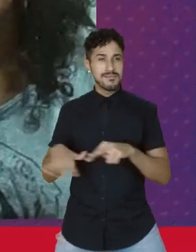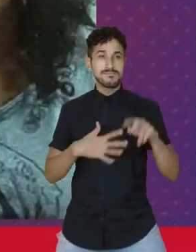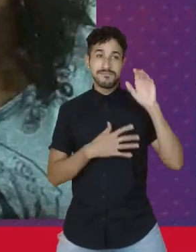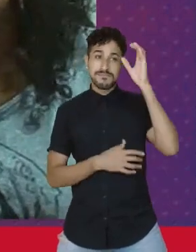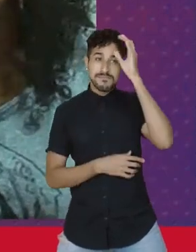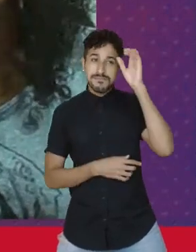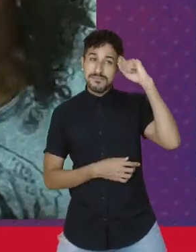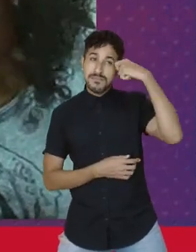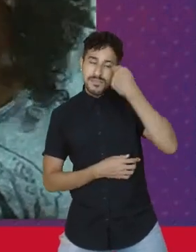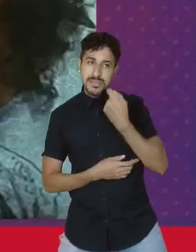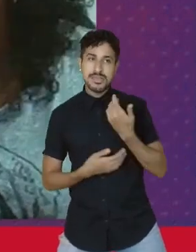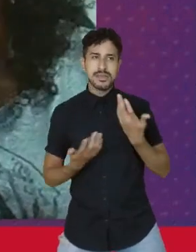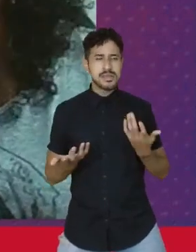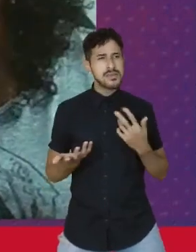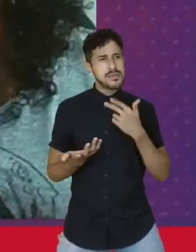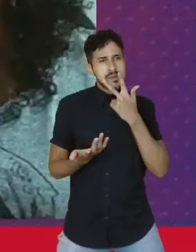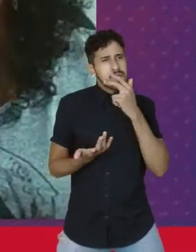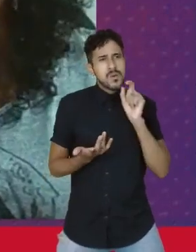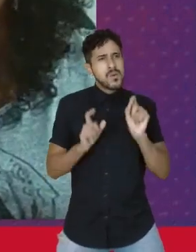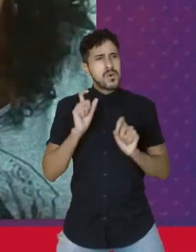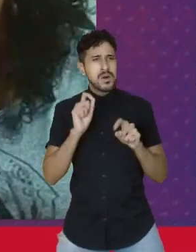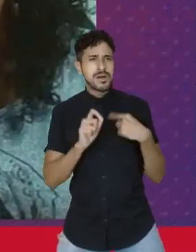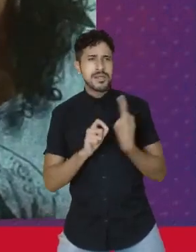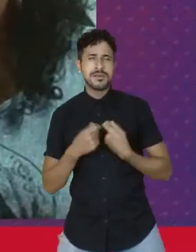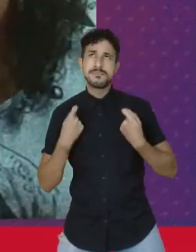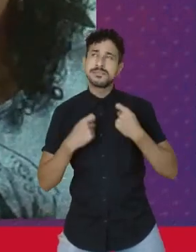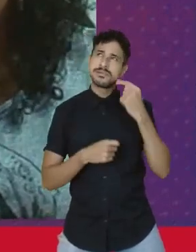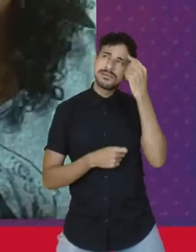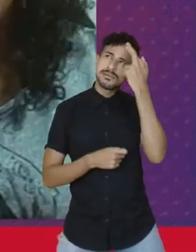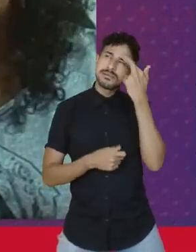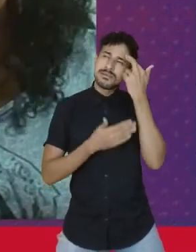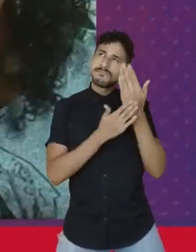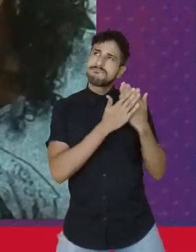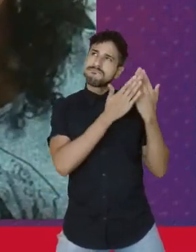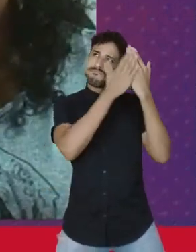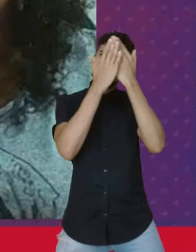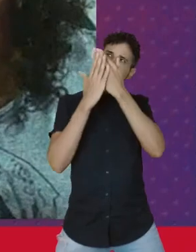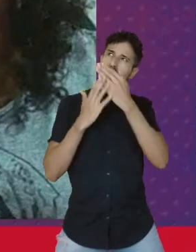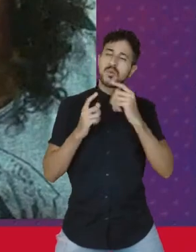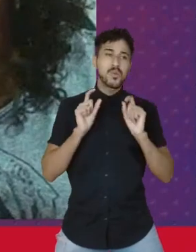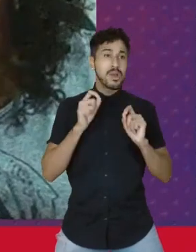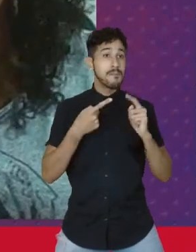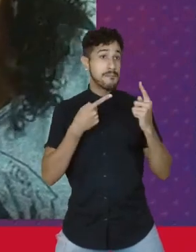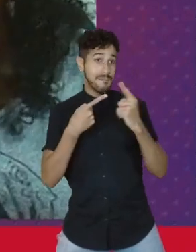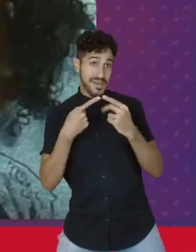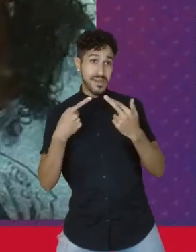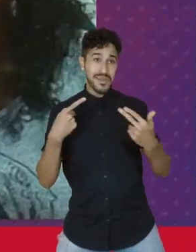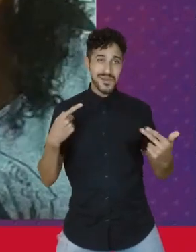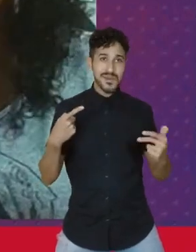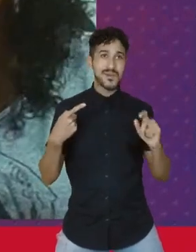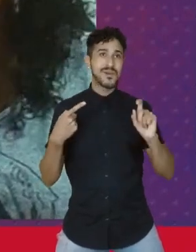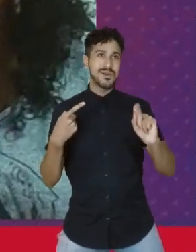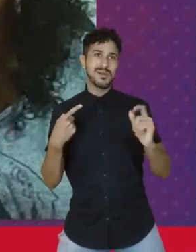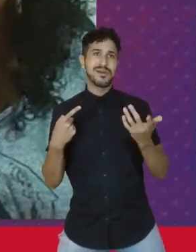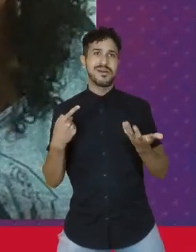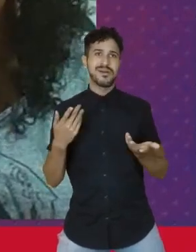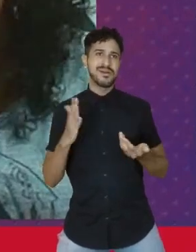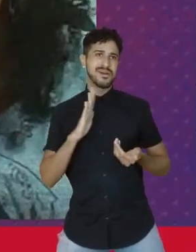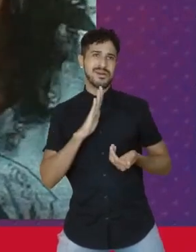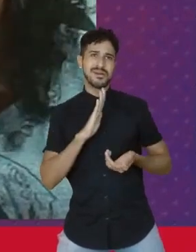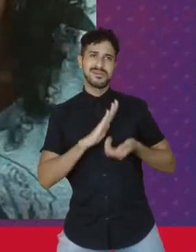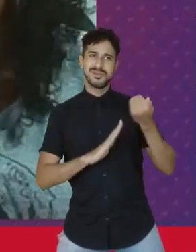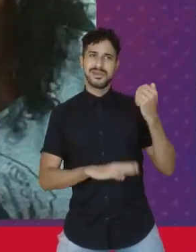negra, e eu acho que o que a gente tem que se pensar é, em primeiro passo, é tirar esse